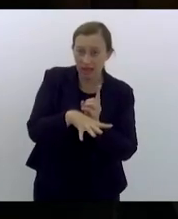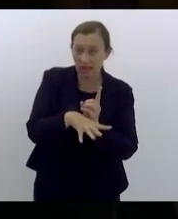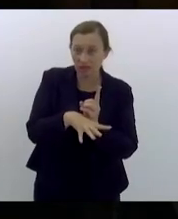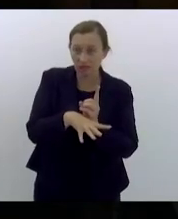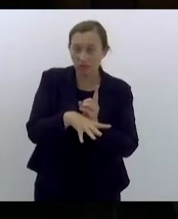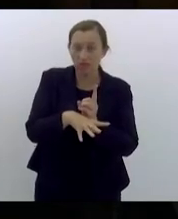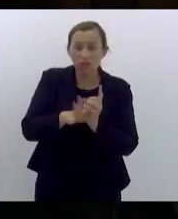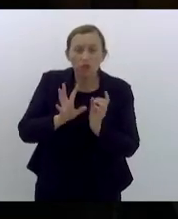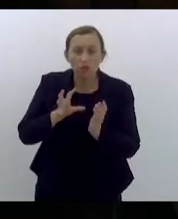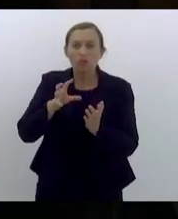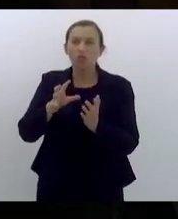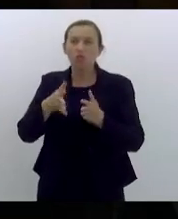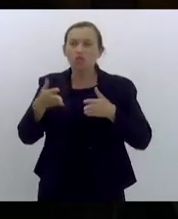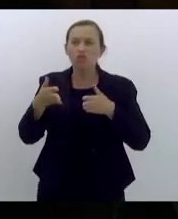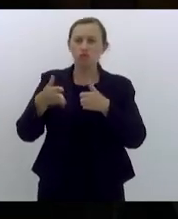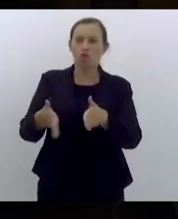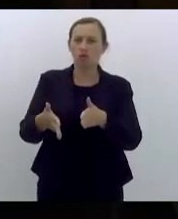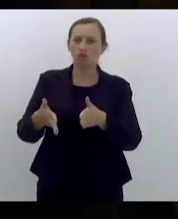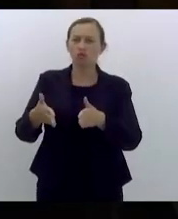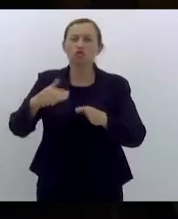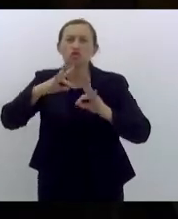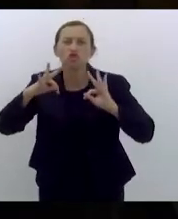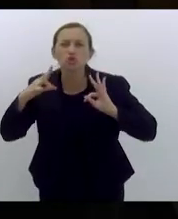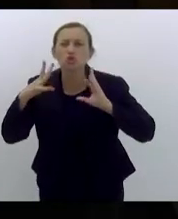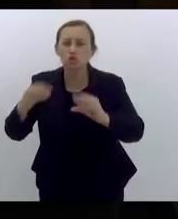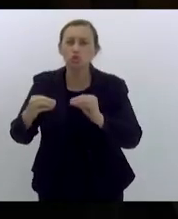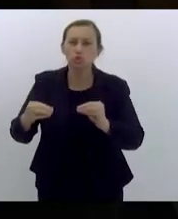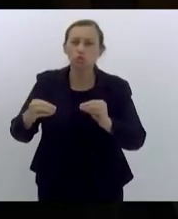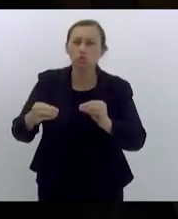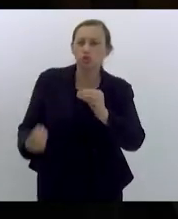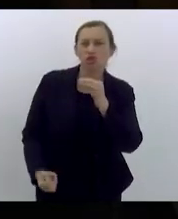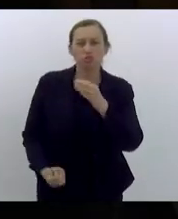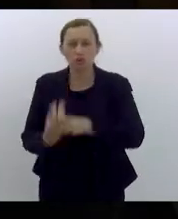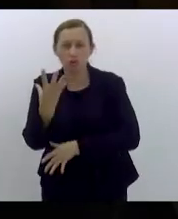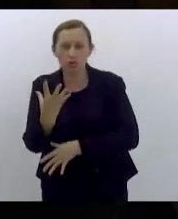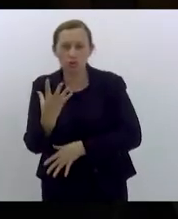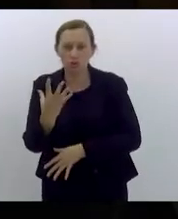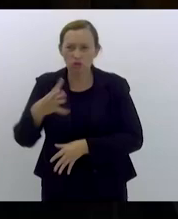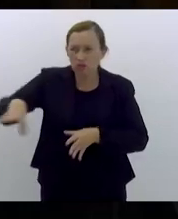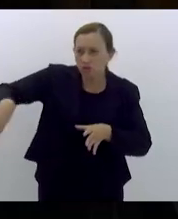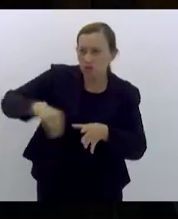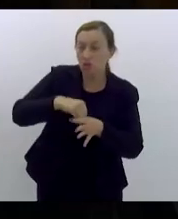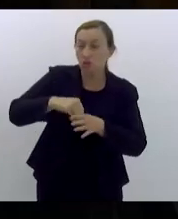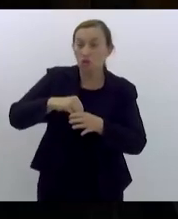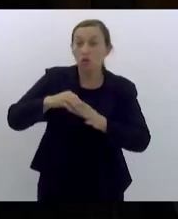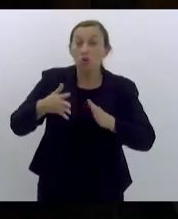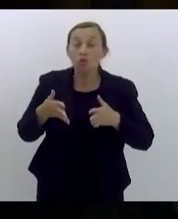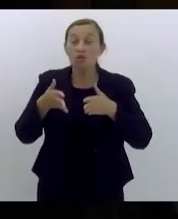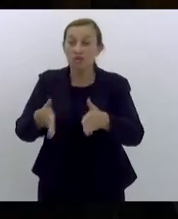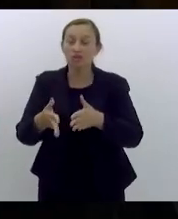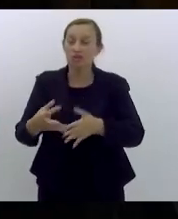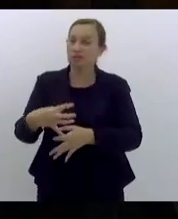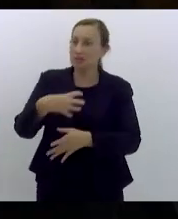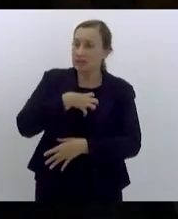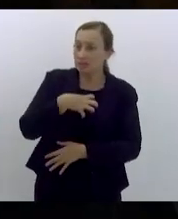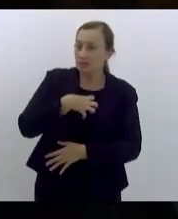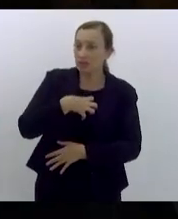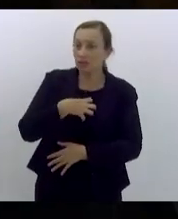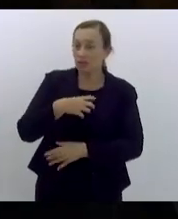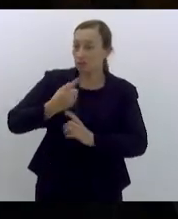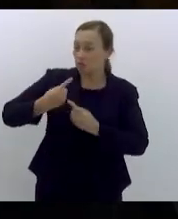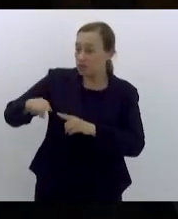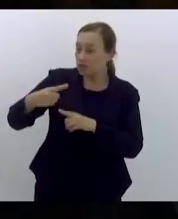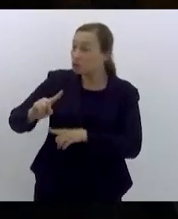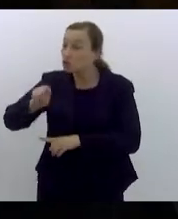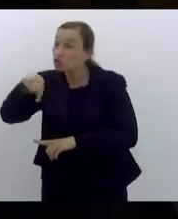o centro de tudo aquilo que se produz que se congrega o centro e o sentido portanto da perseguição